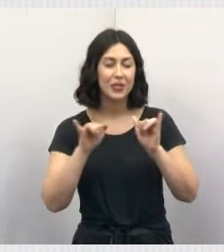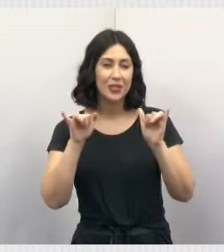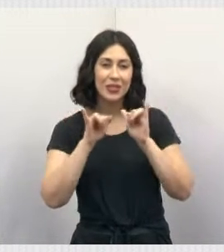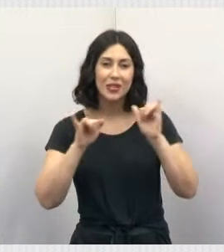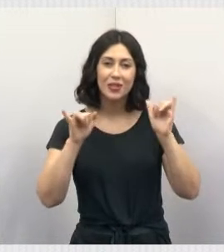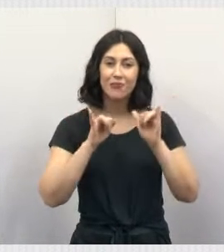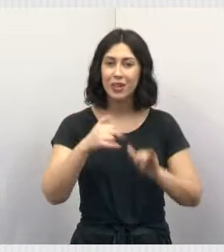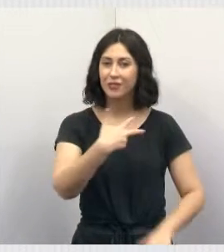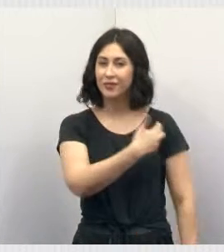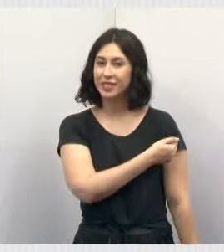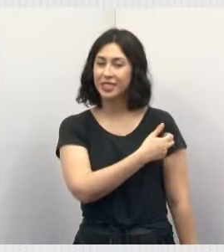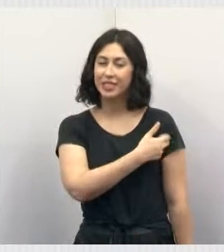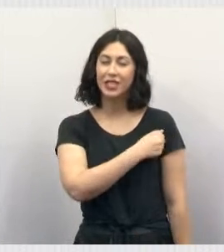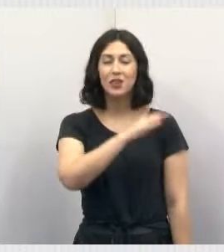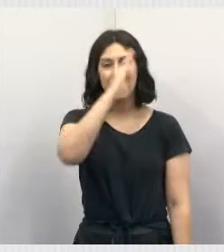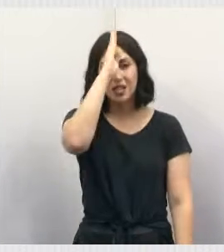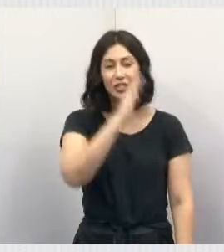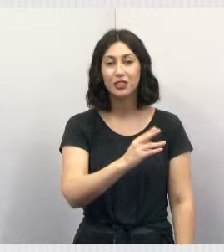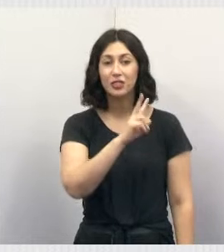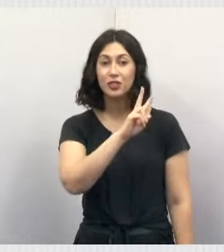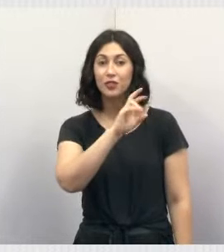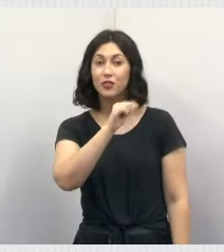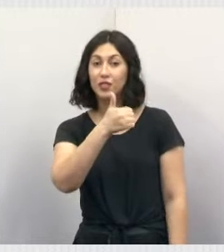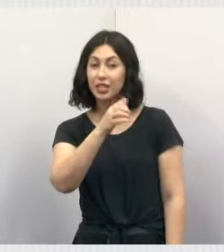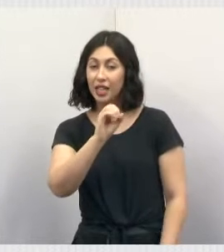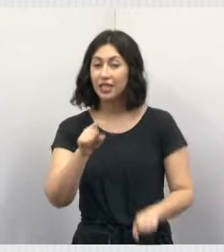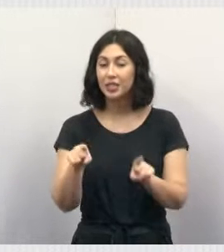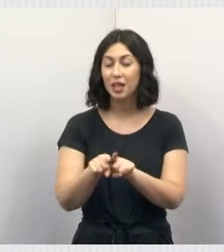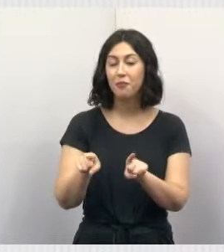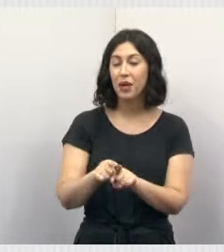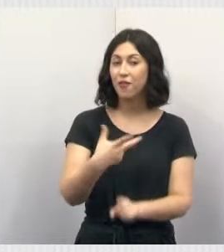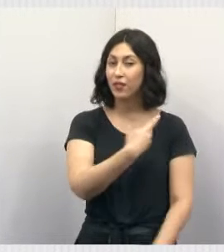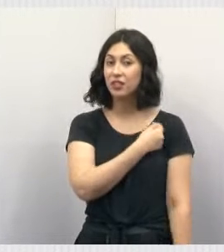vacinação gratuita de V10 e quadro para felina.